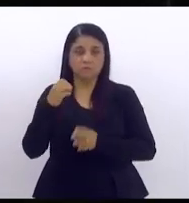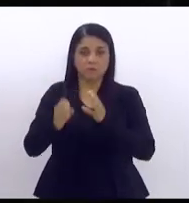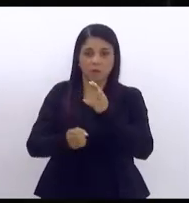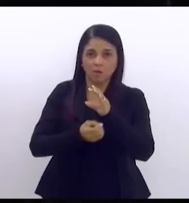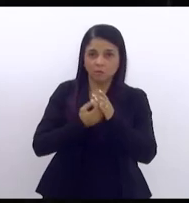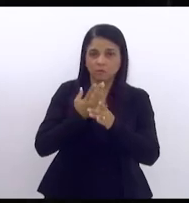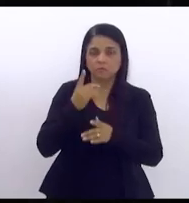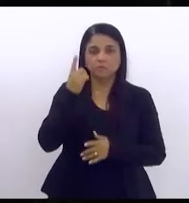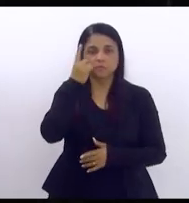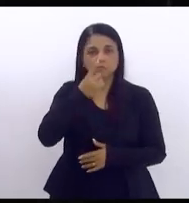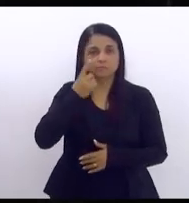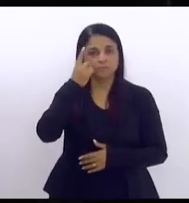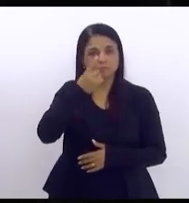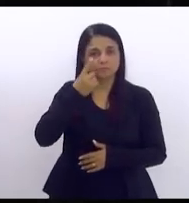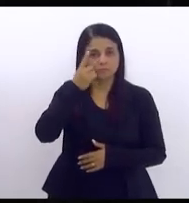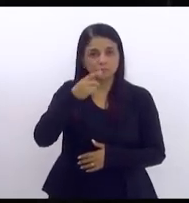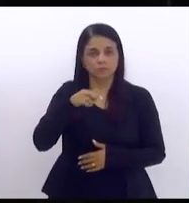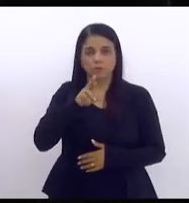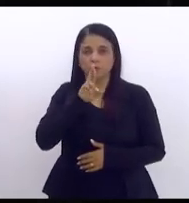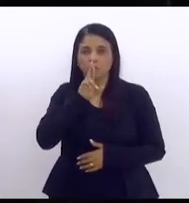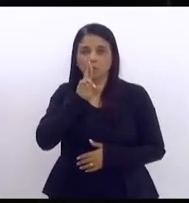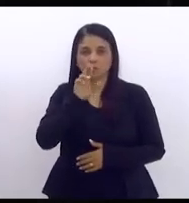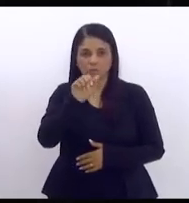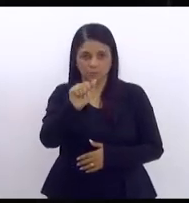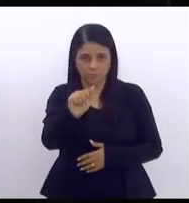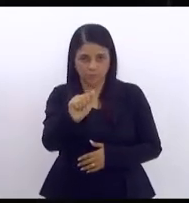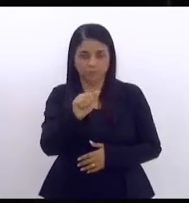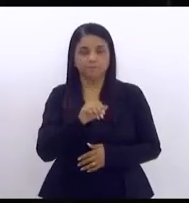do deputado Rodrigo Amorim,